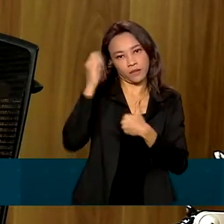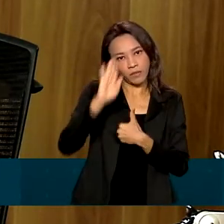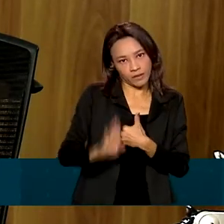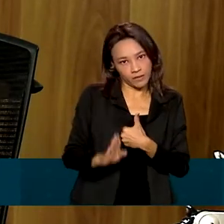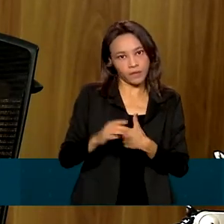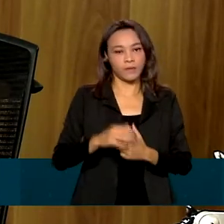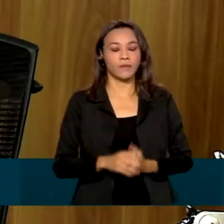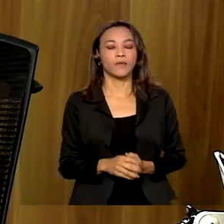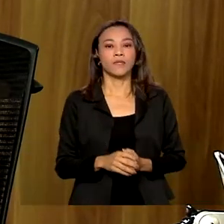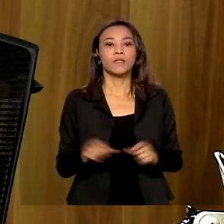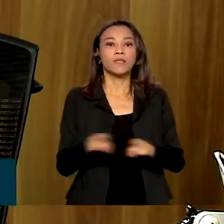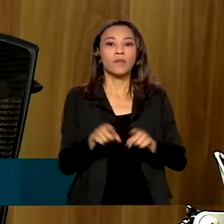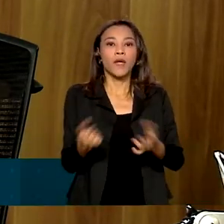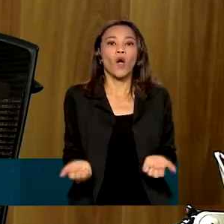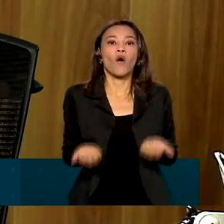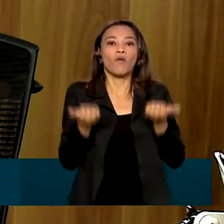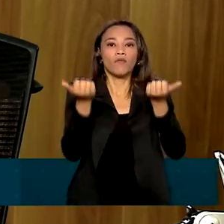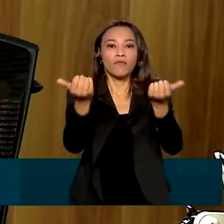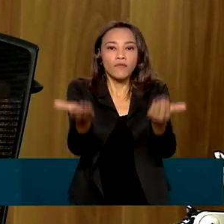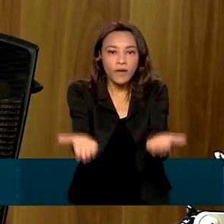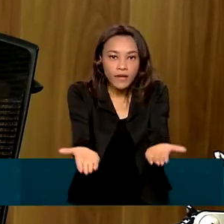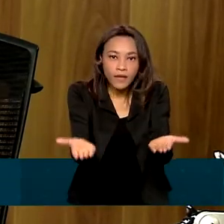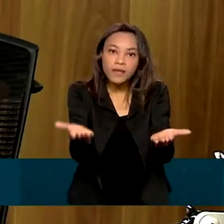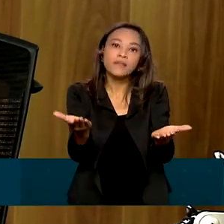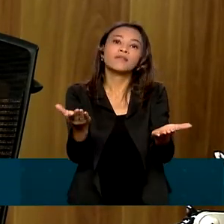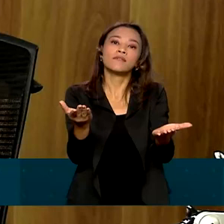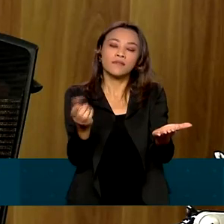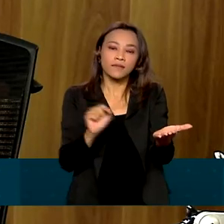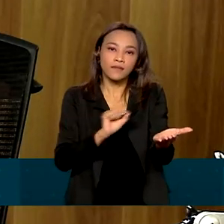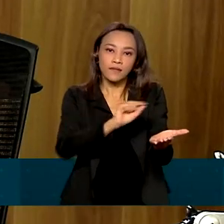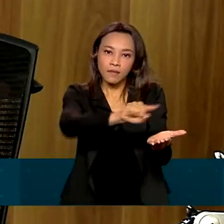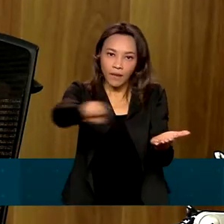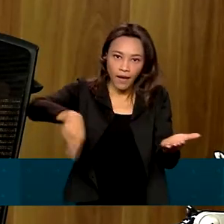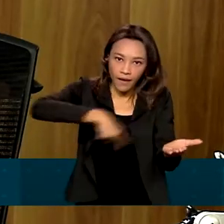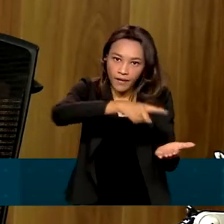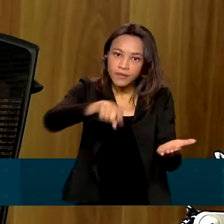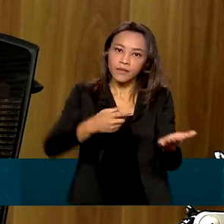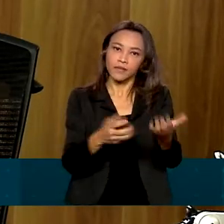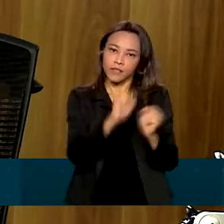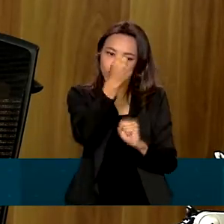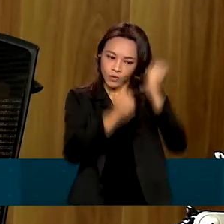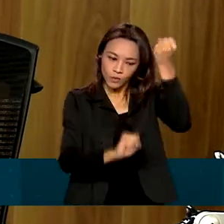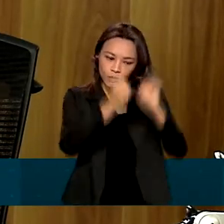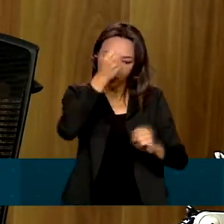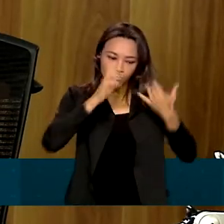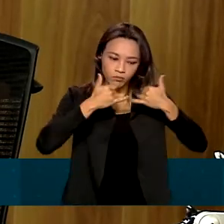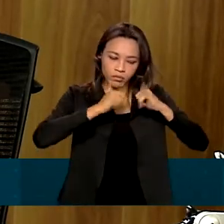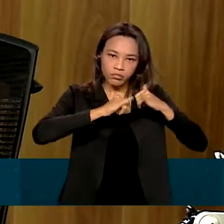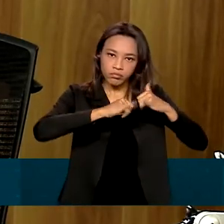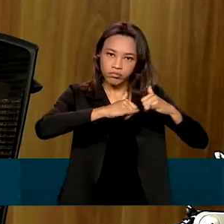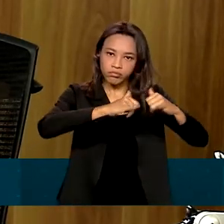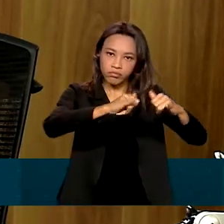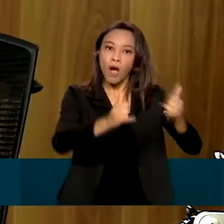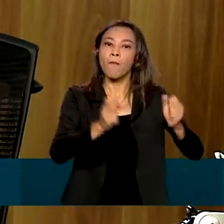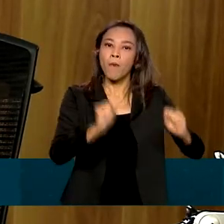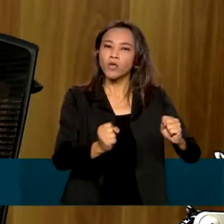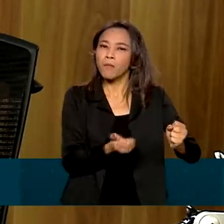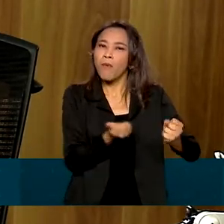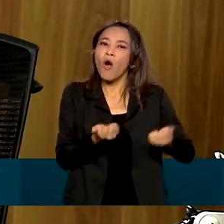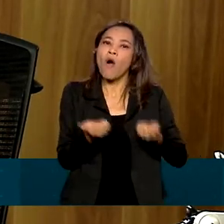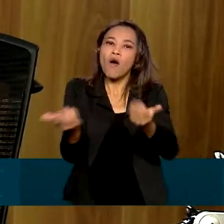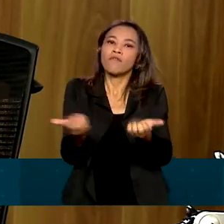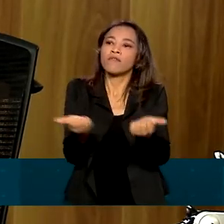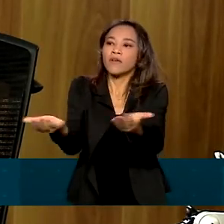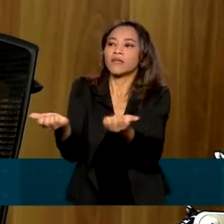de usinas que estão sem contrato, permitindo que elas possam ofertar mais energia